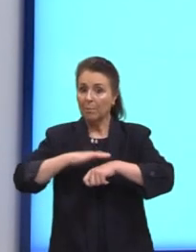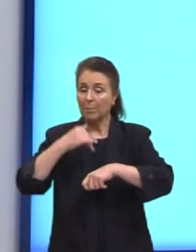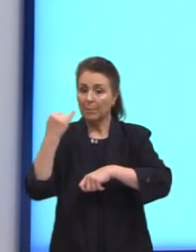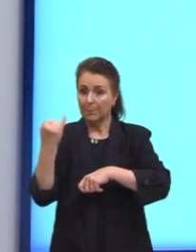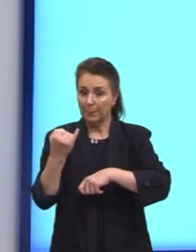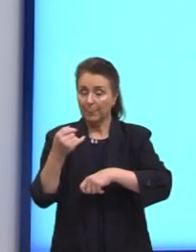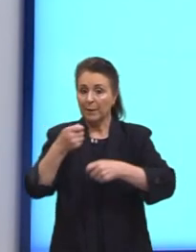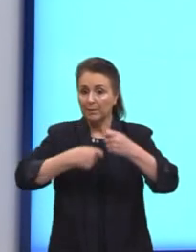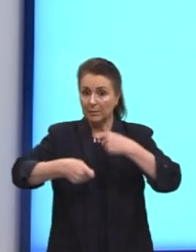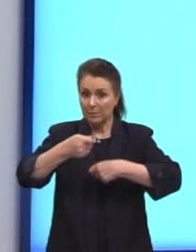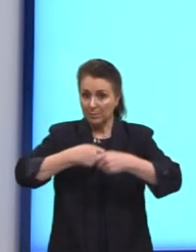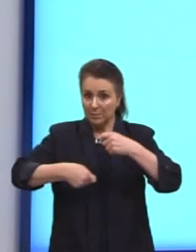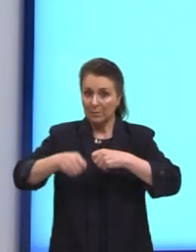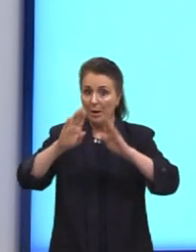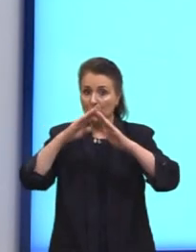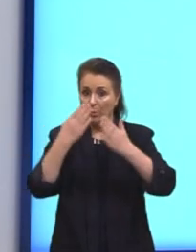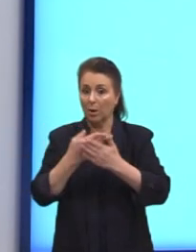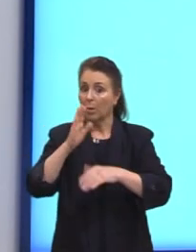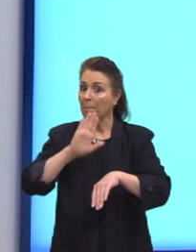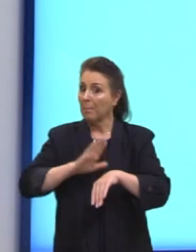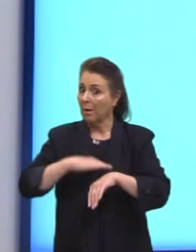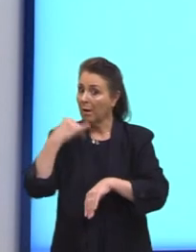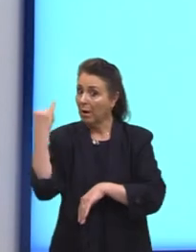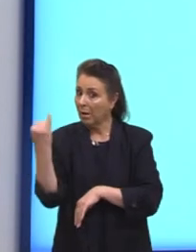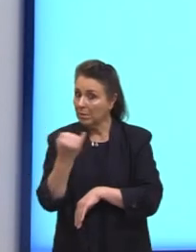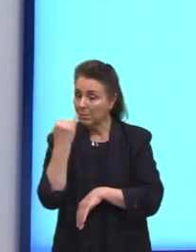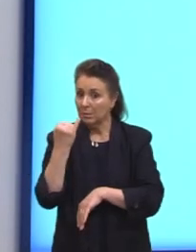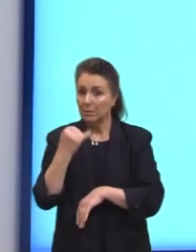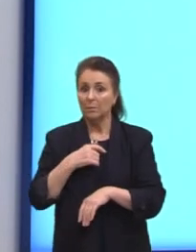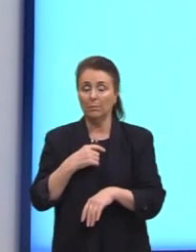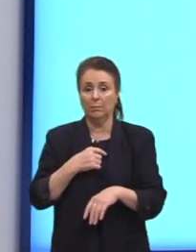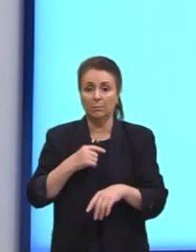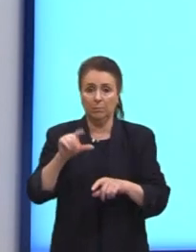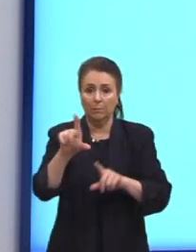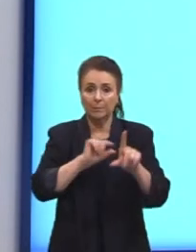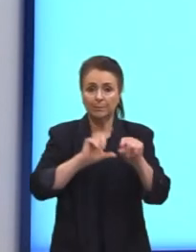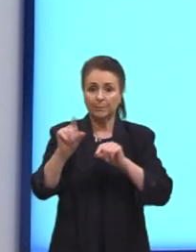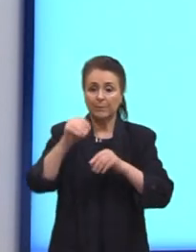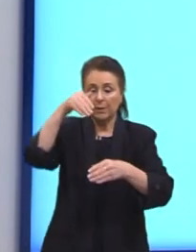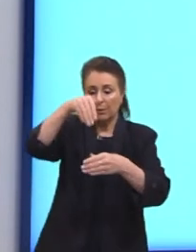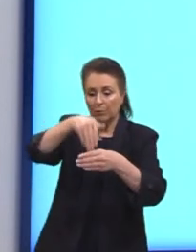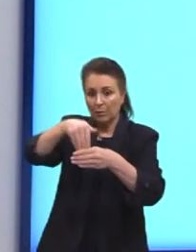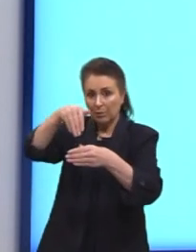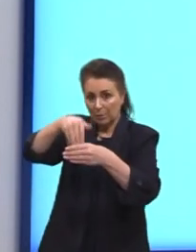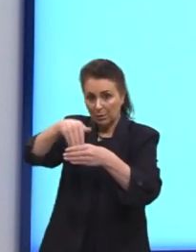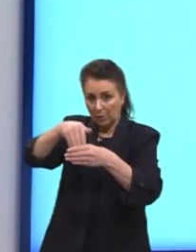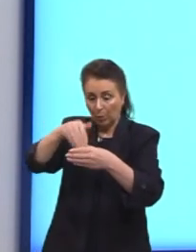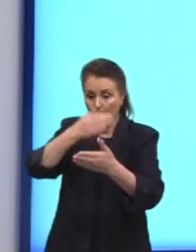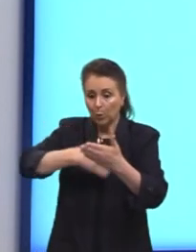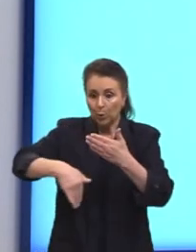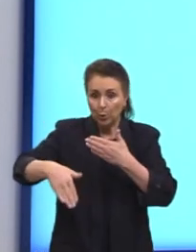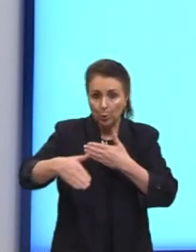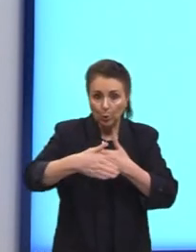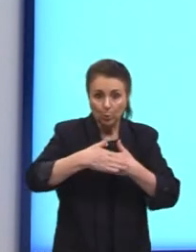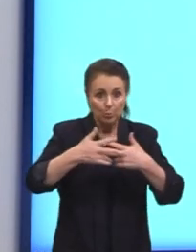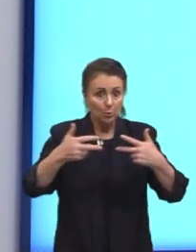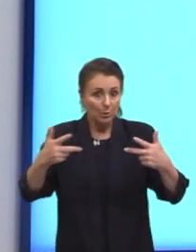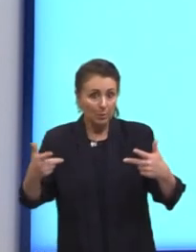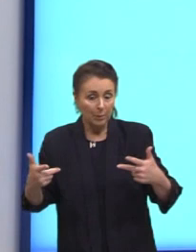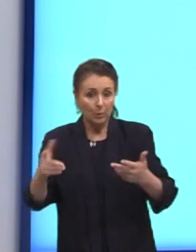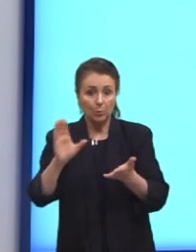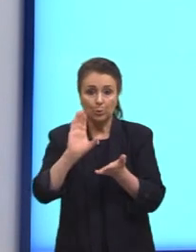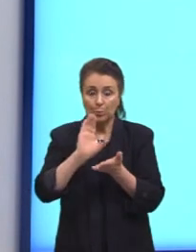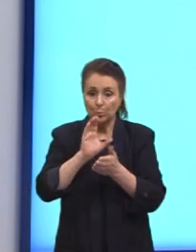Esses cargos seriam escolhidos a partir de votação de todos os membros do conselho. Os cargos da